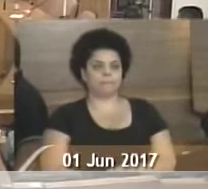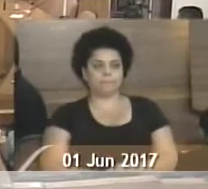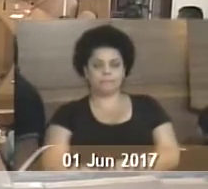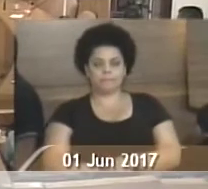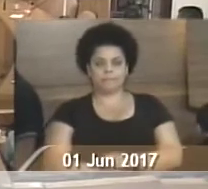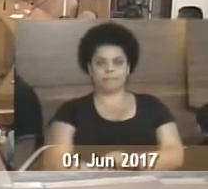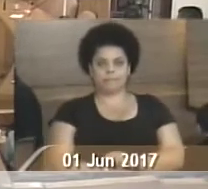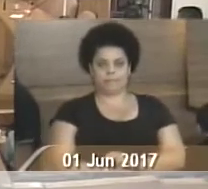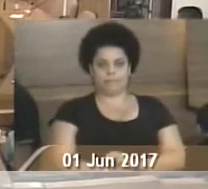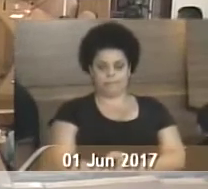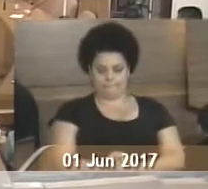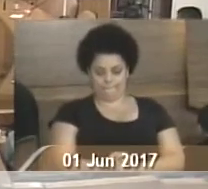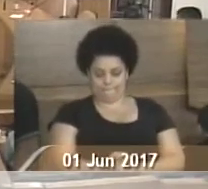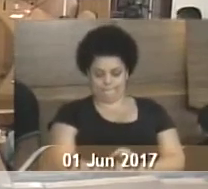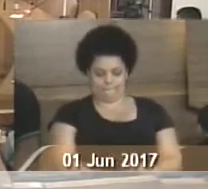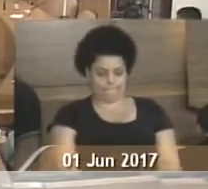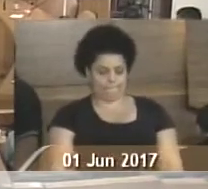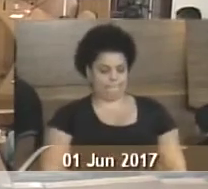Bem,